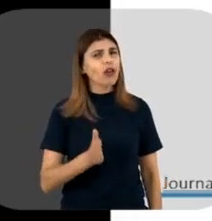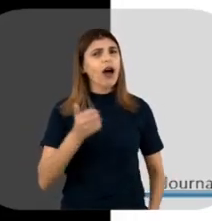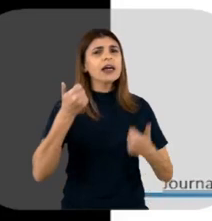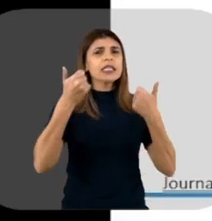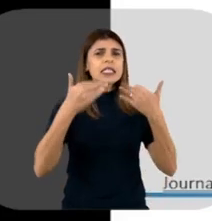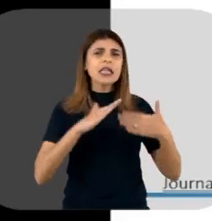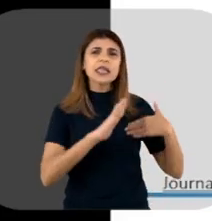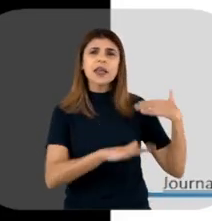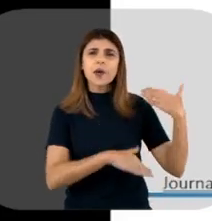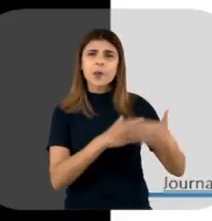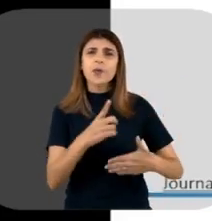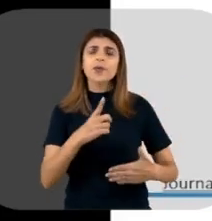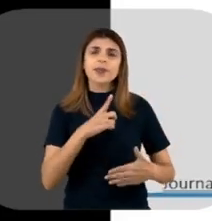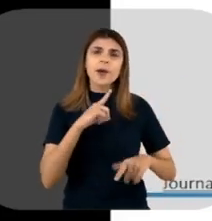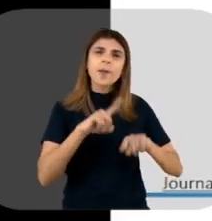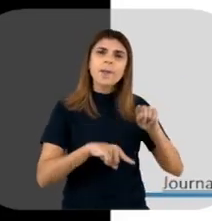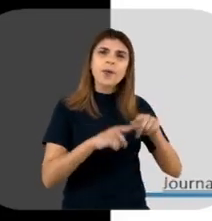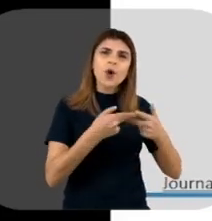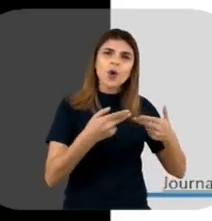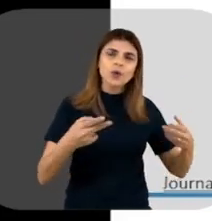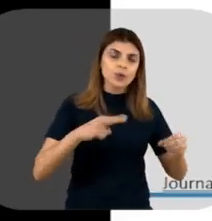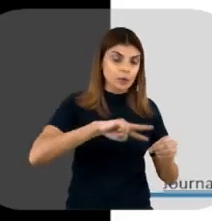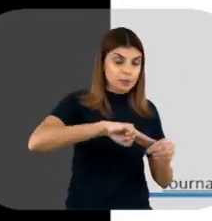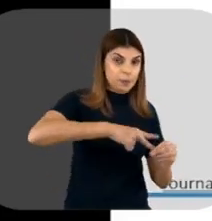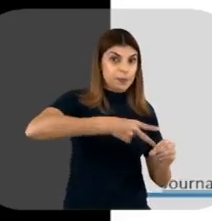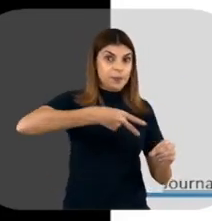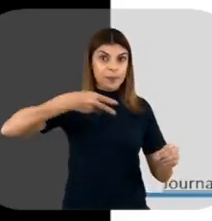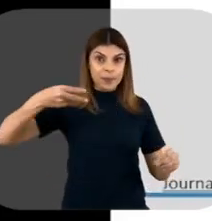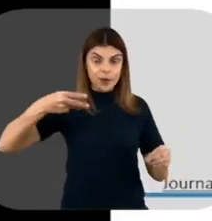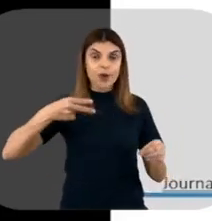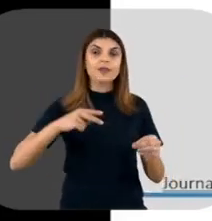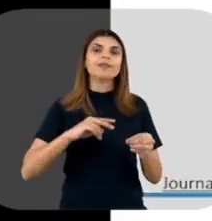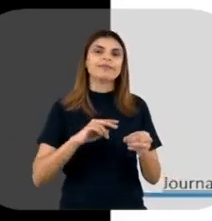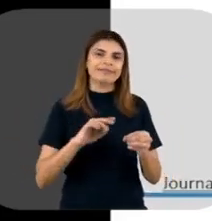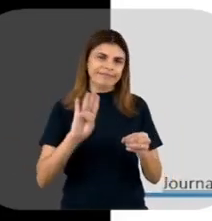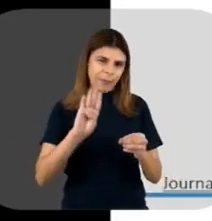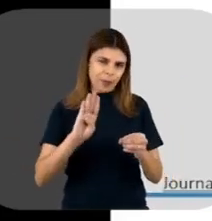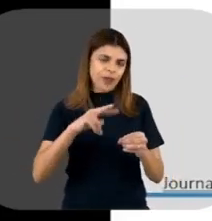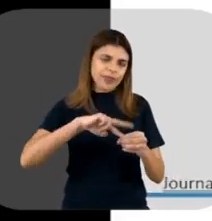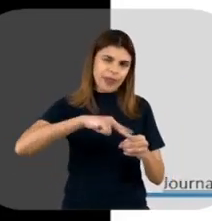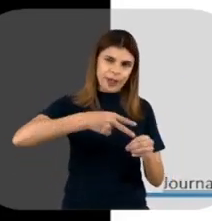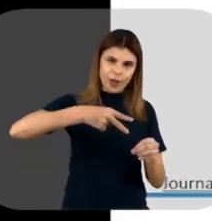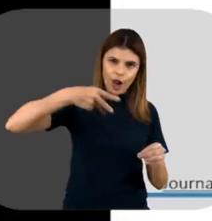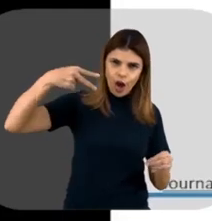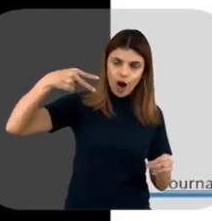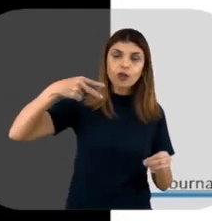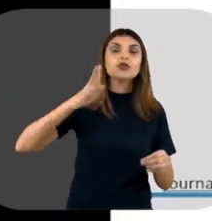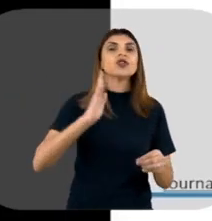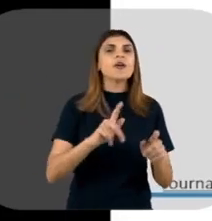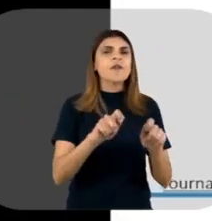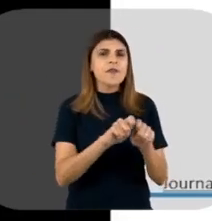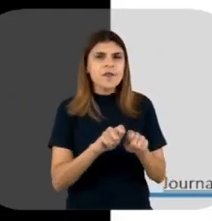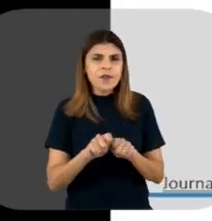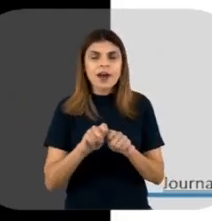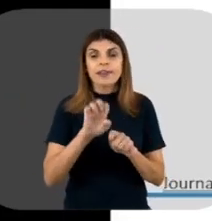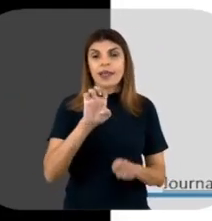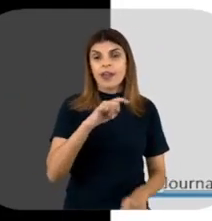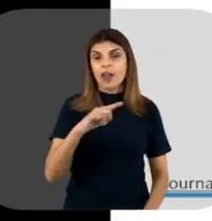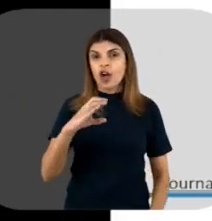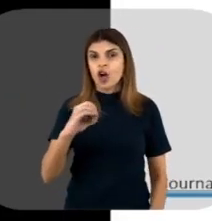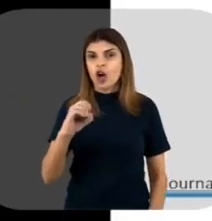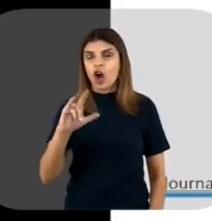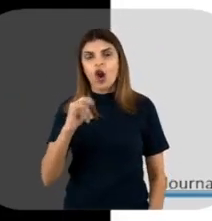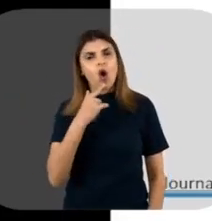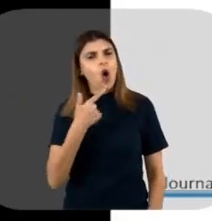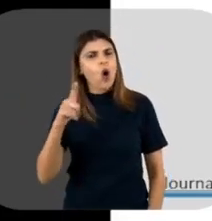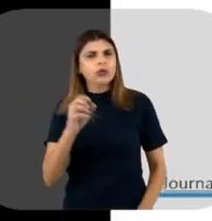coloquei lá, depois disso teve um boom de produtos biotecnológicos em enxerixacole e em outros